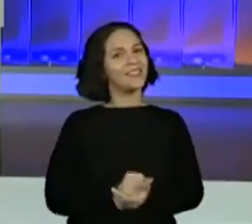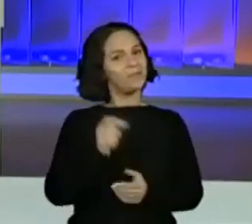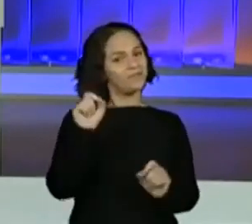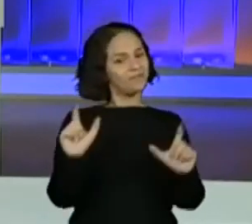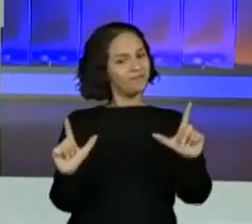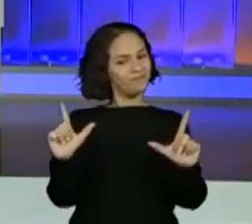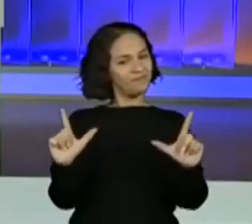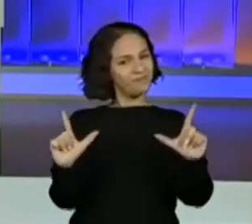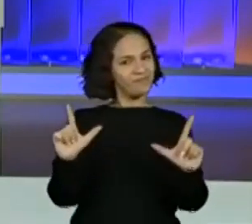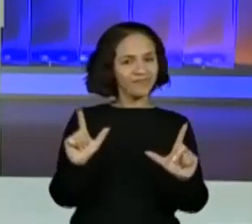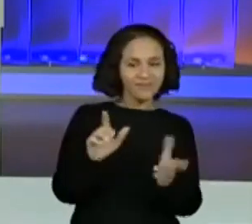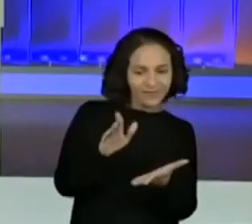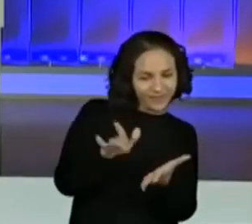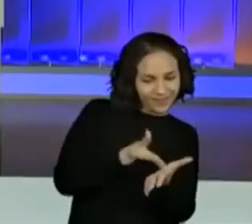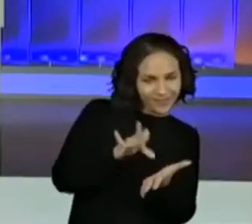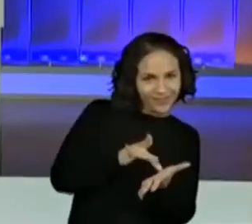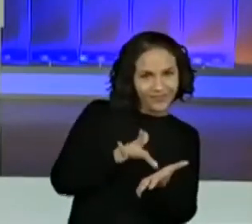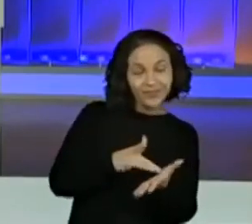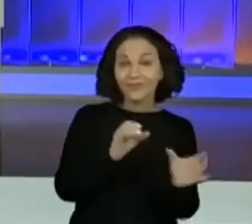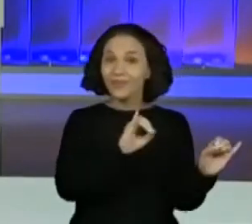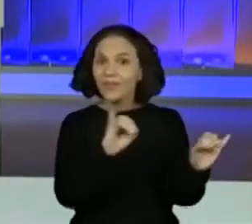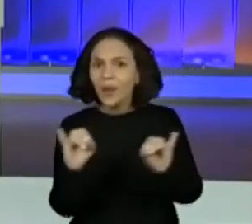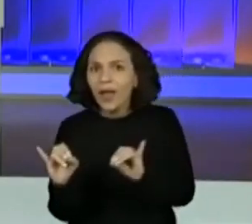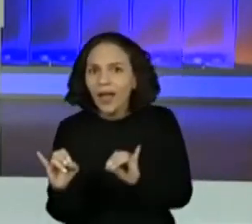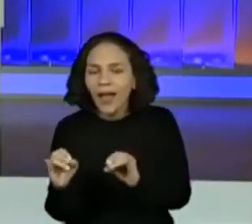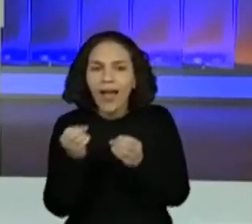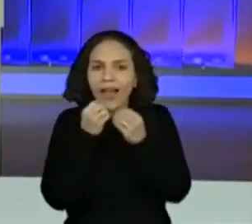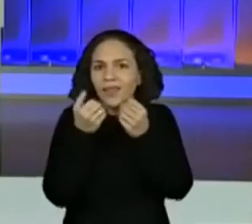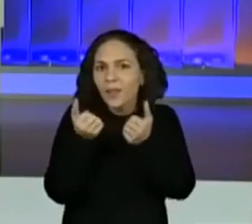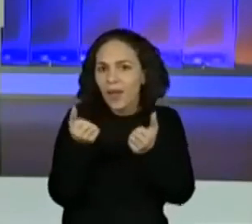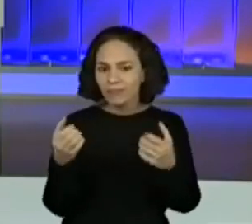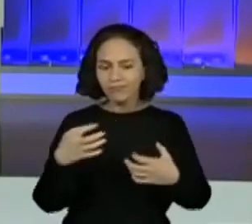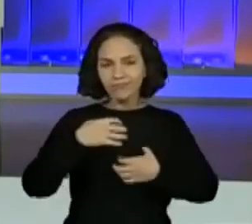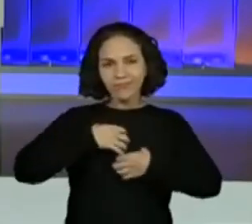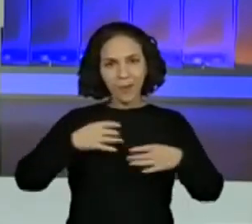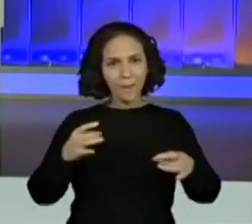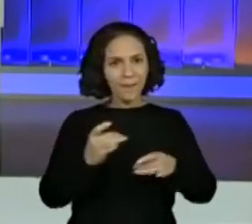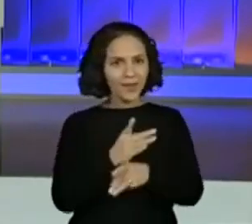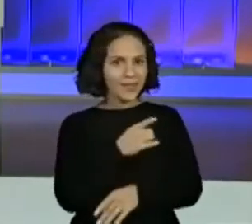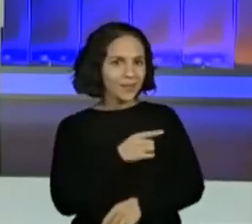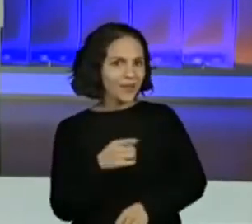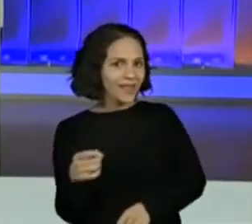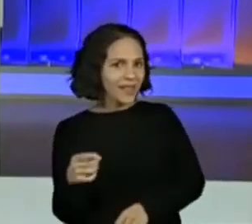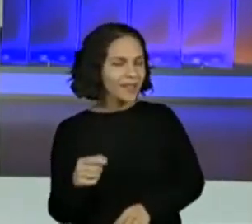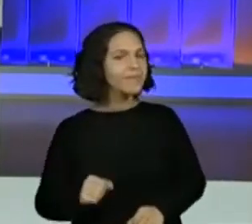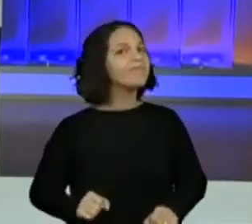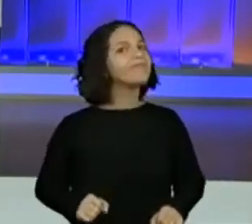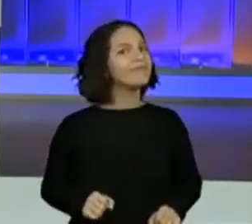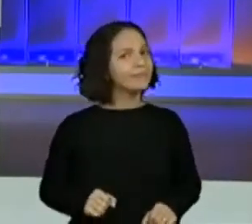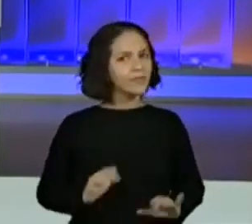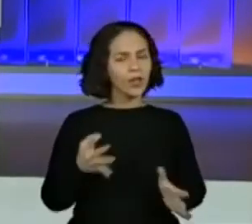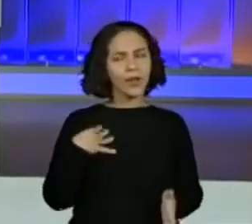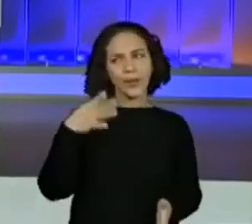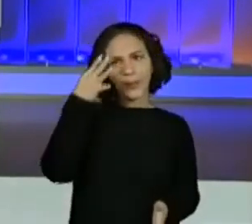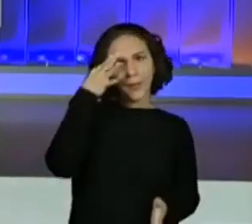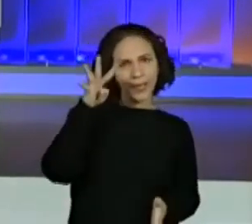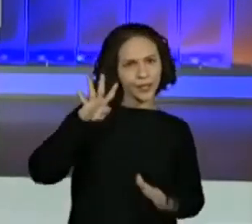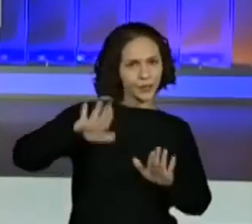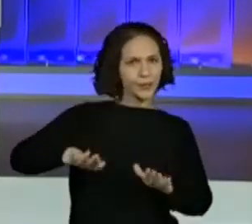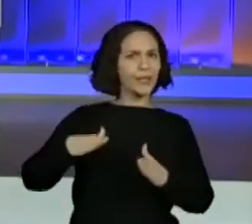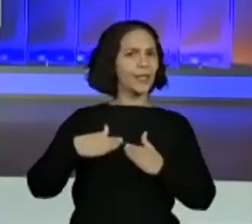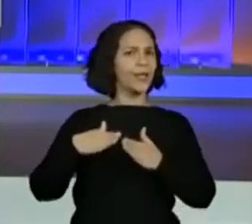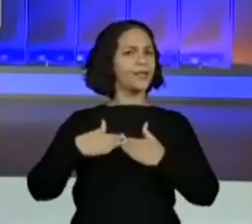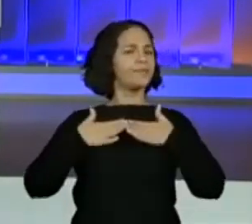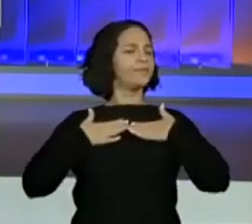telinha. Olá, galerinha! Preparados para mais uma semana? E aí? Ficamos o quê? Quatro dias em casa,